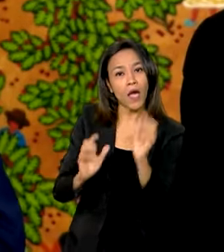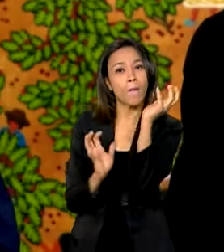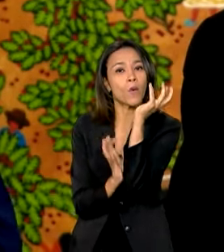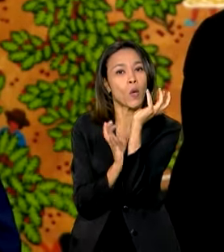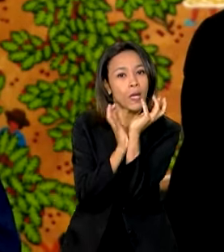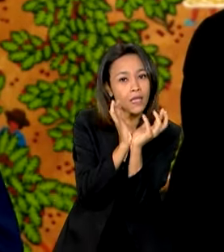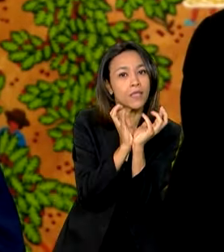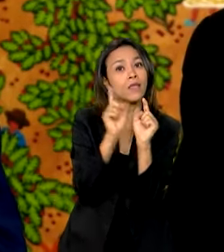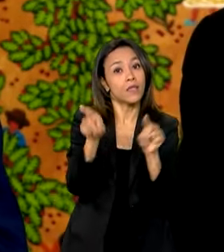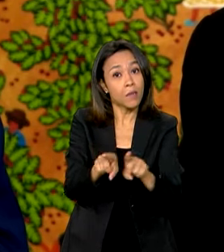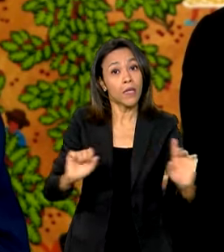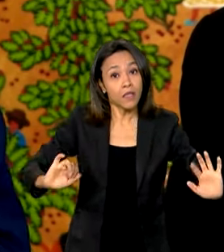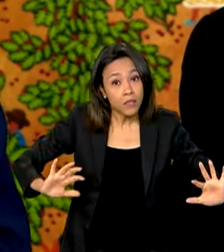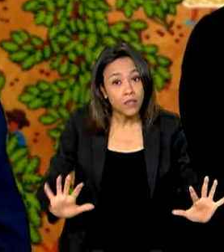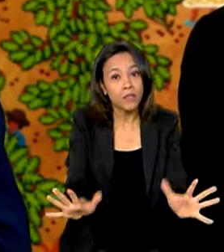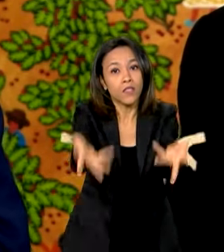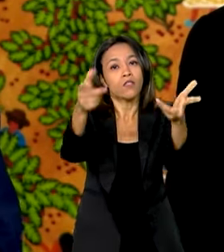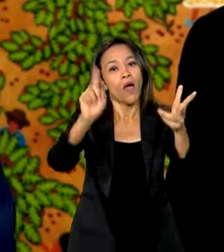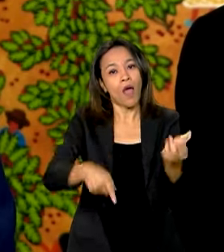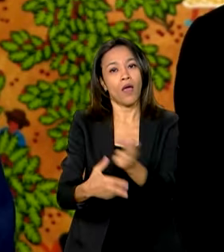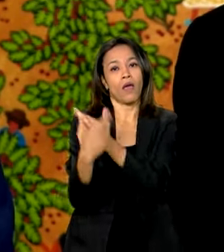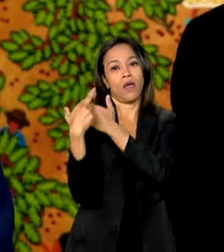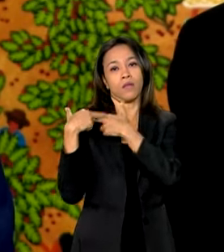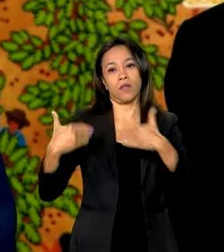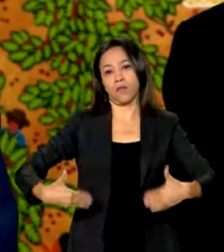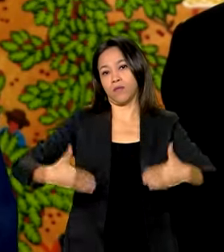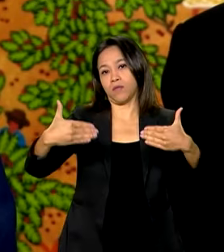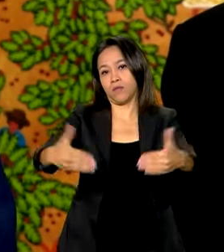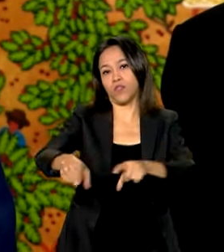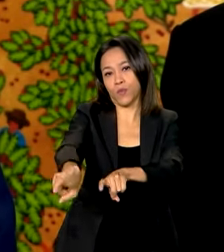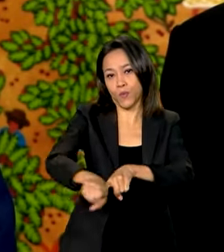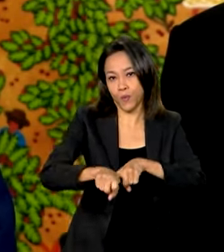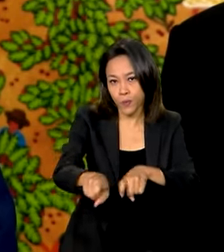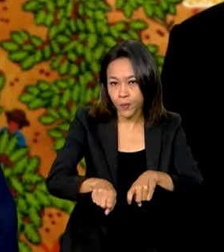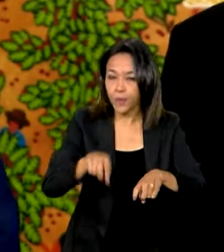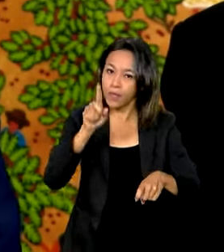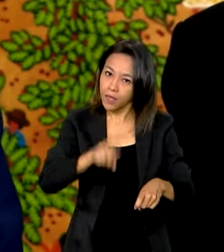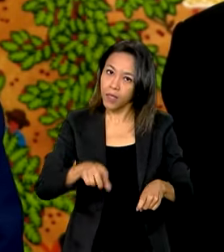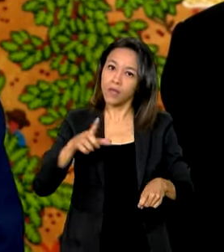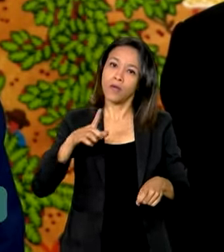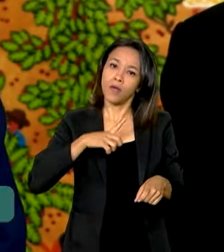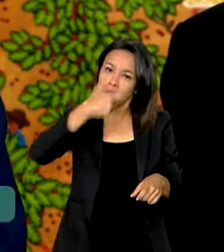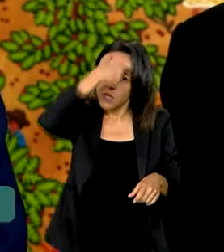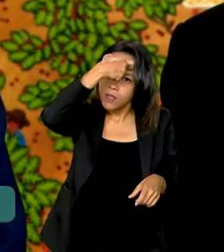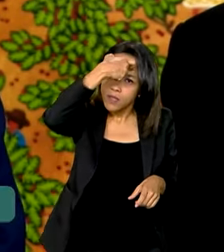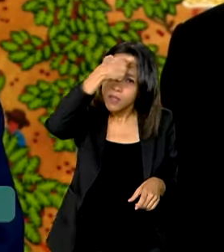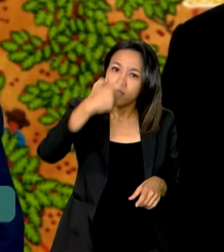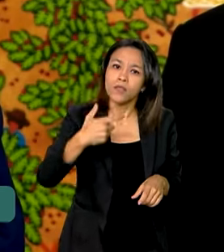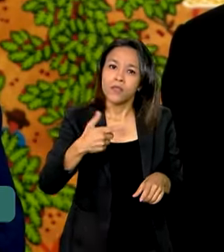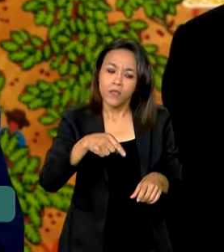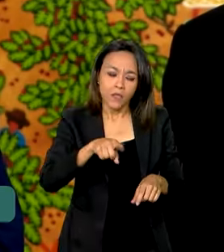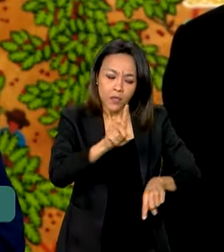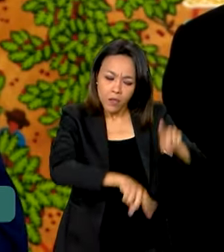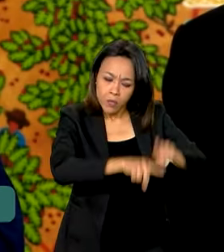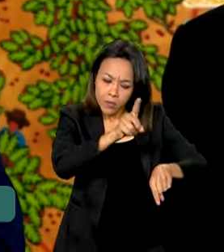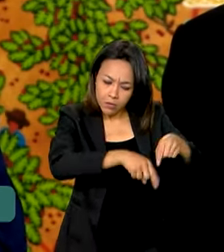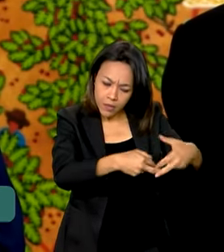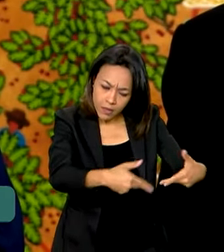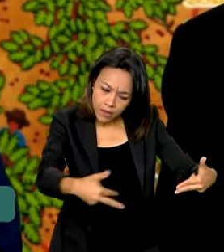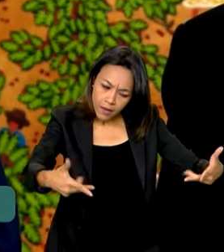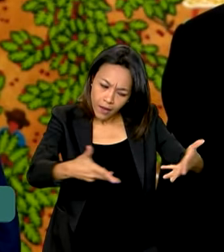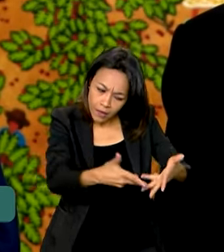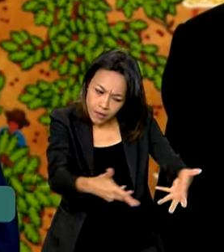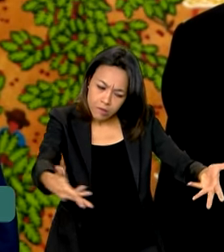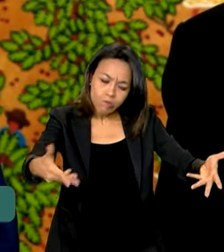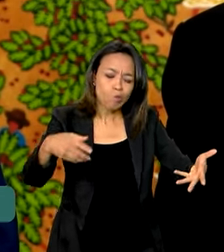toda certeza, e é um dos papéis do Ministério da Agricultura, a sanidade. A régua alta da sanidade dos produtos é a certeza